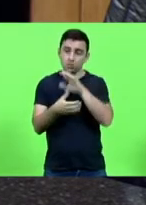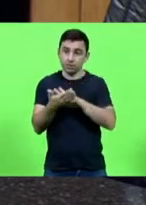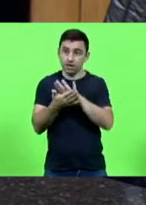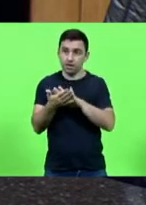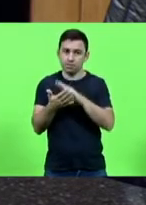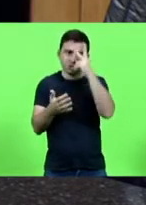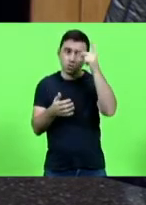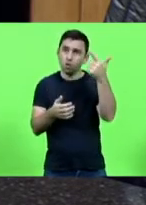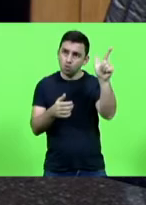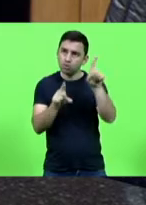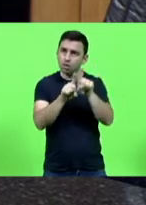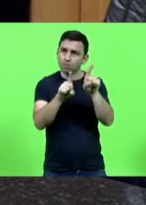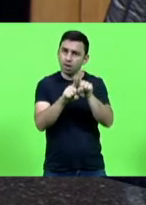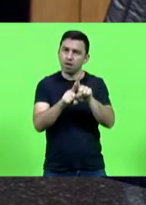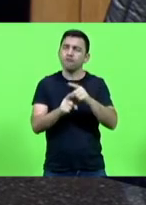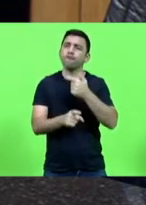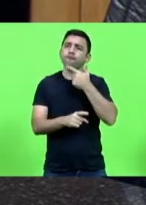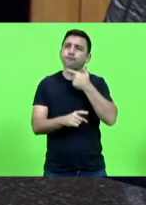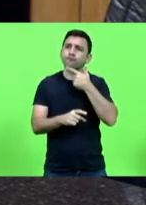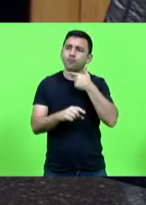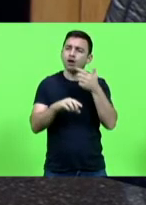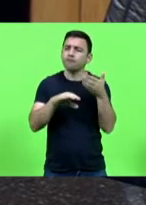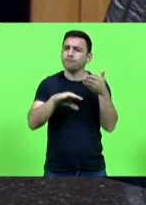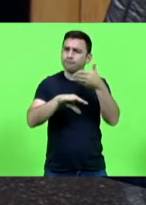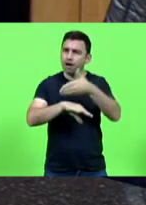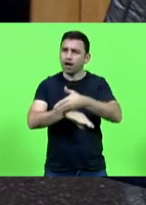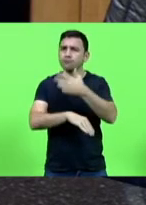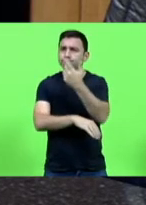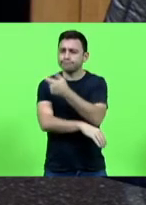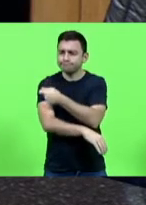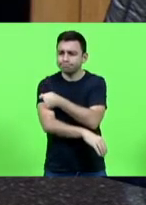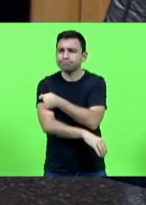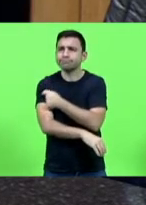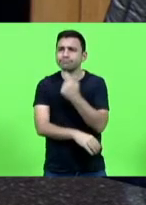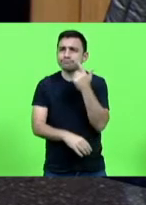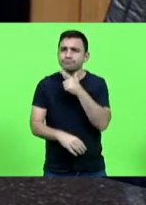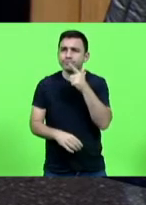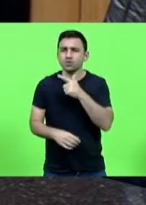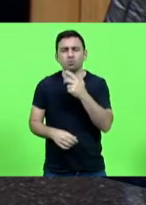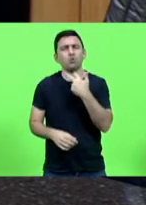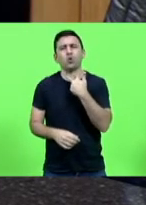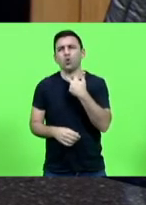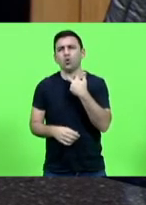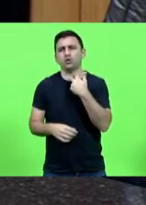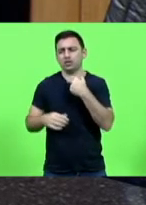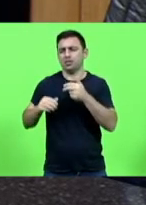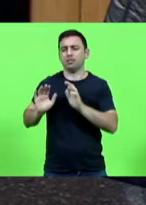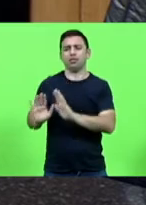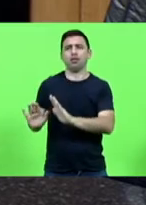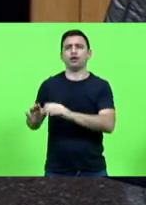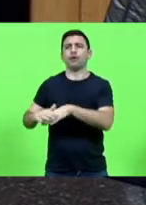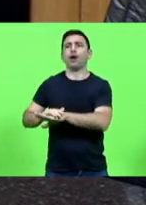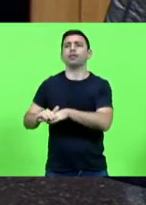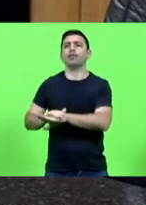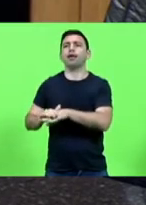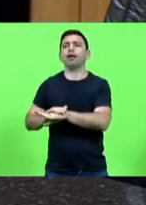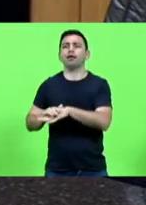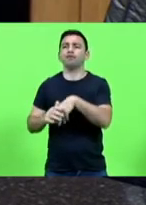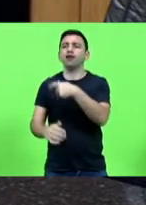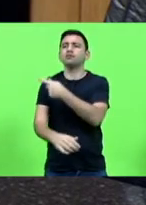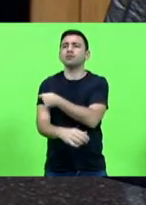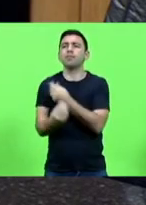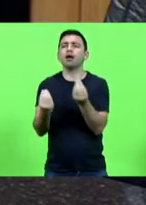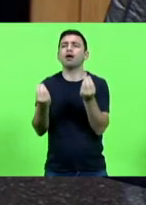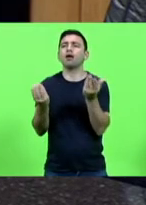também que desejarem possam ir recebendo porque não adianta deixar a vacina da gripe no estoque é preciso